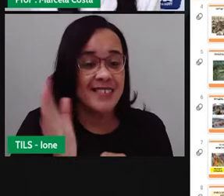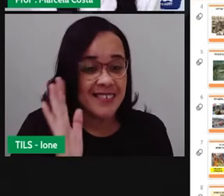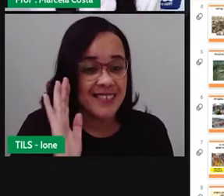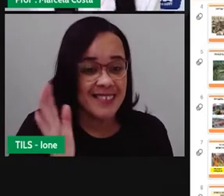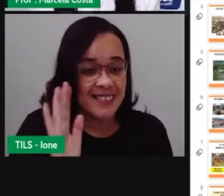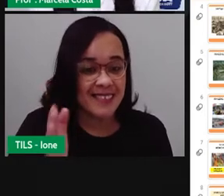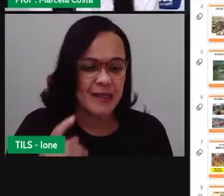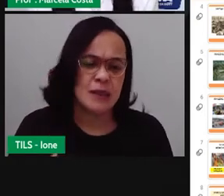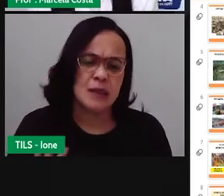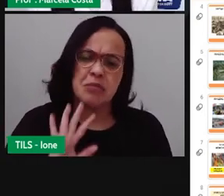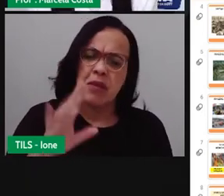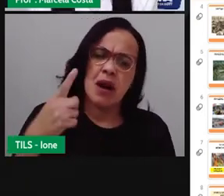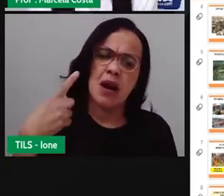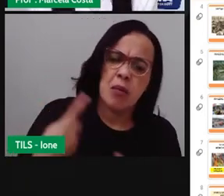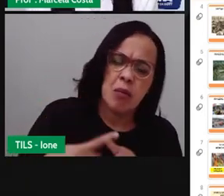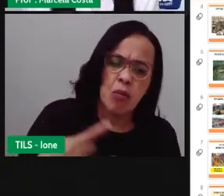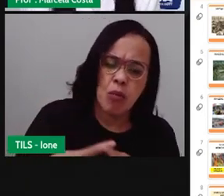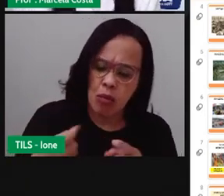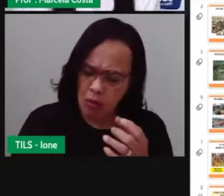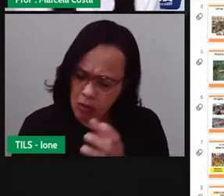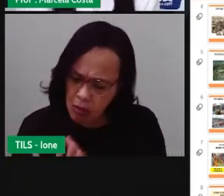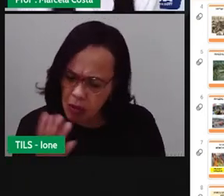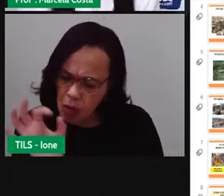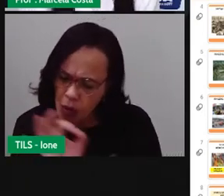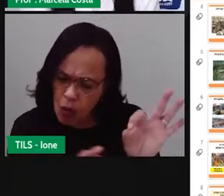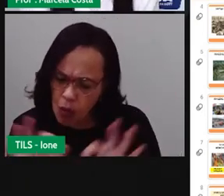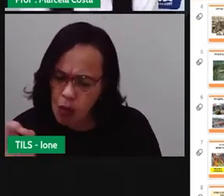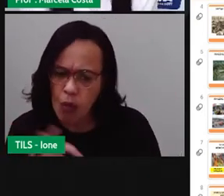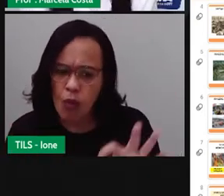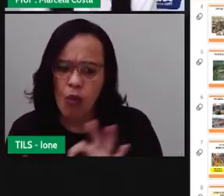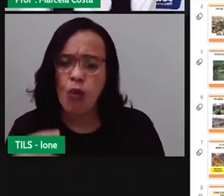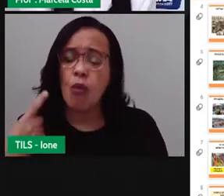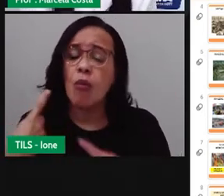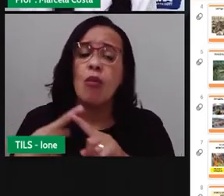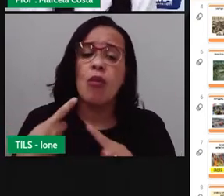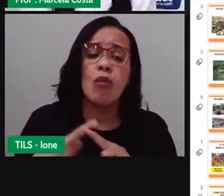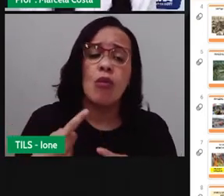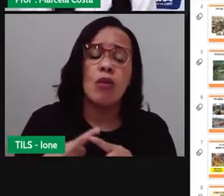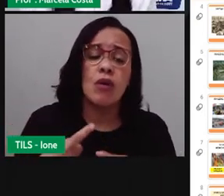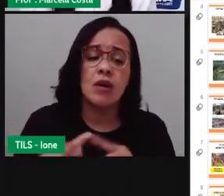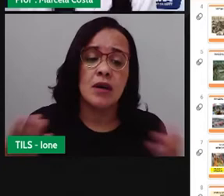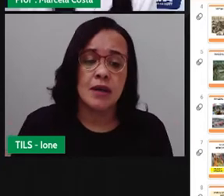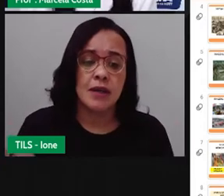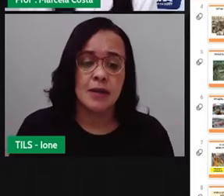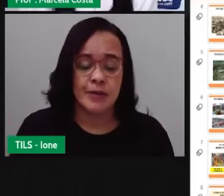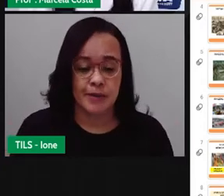por que será que ele foi criado? Qual a necessidade que ele veio atender?